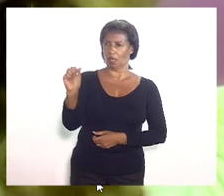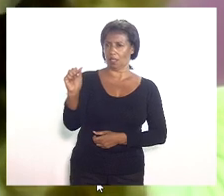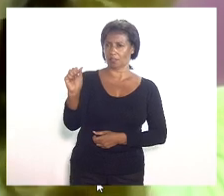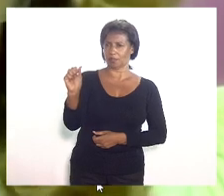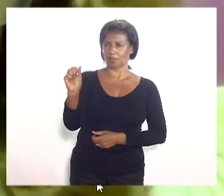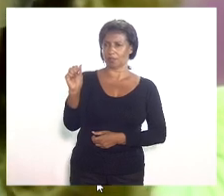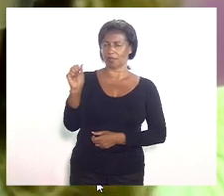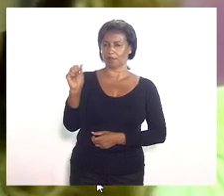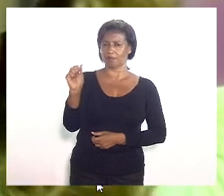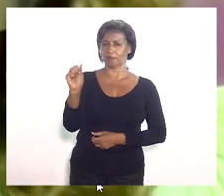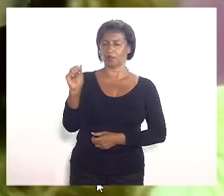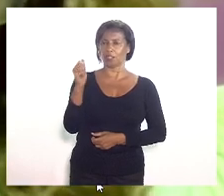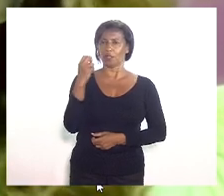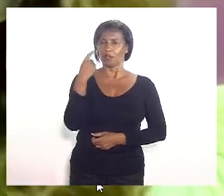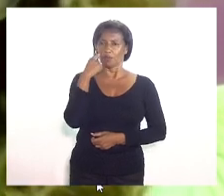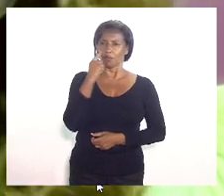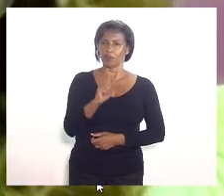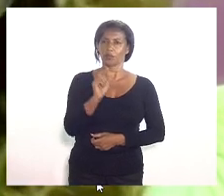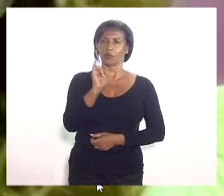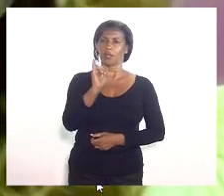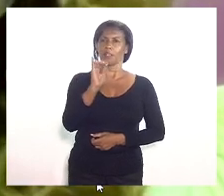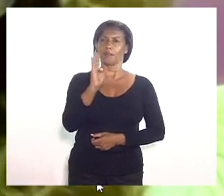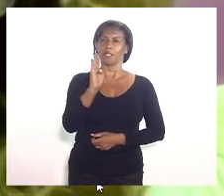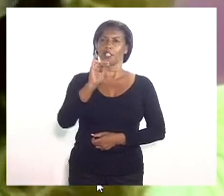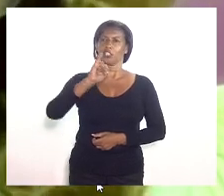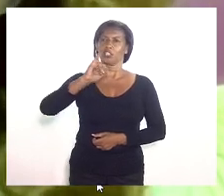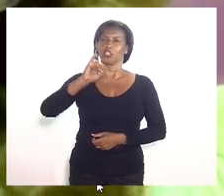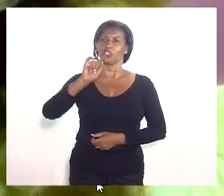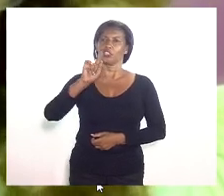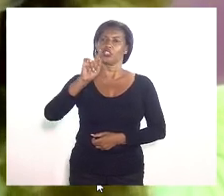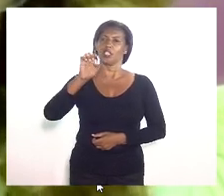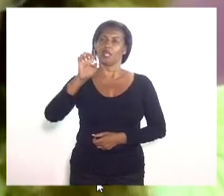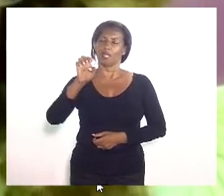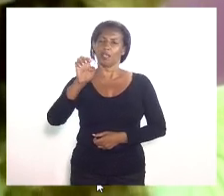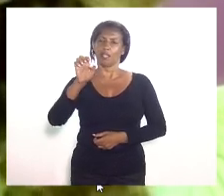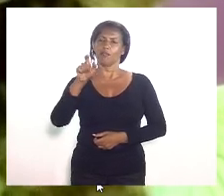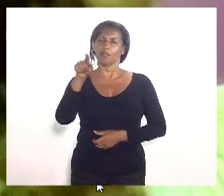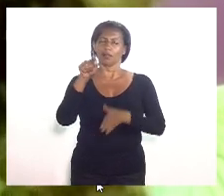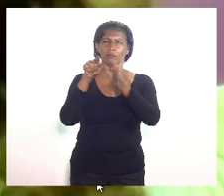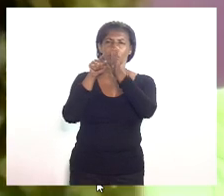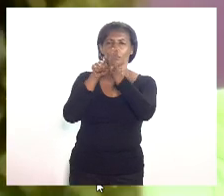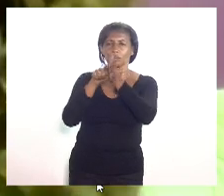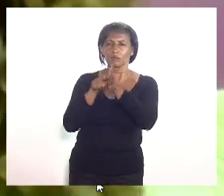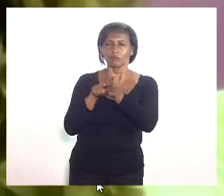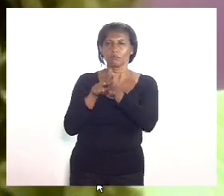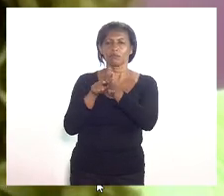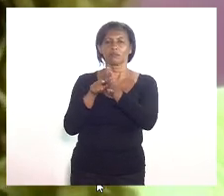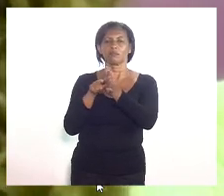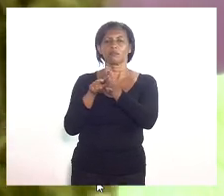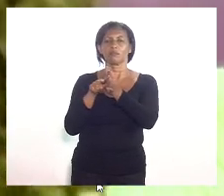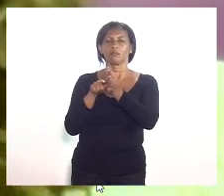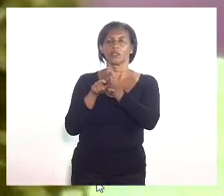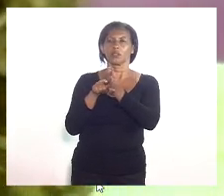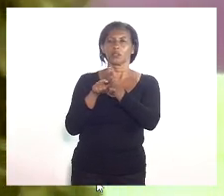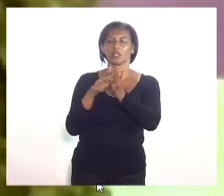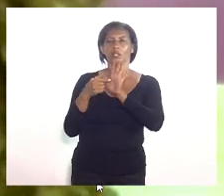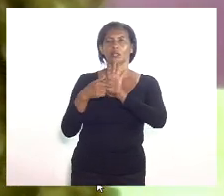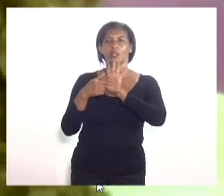utilizada pelo IBGE para que seja levada em conta a análise dos dados no recorte racial.